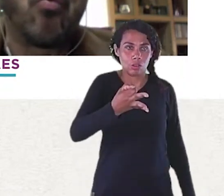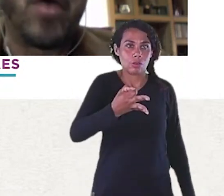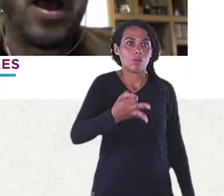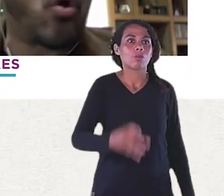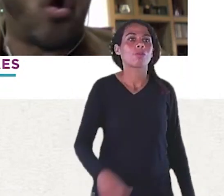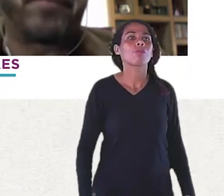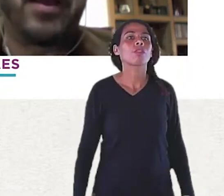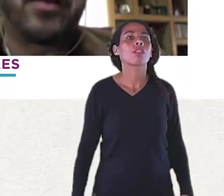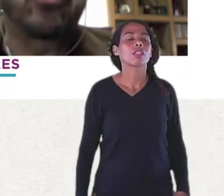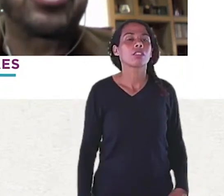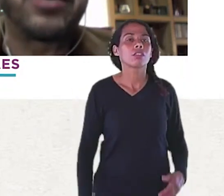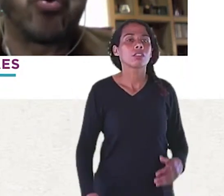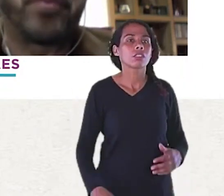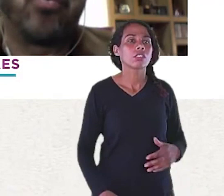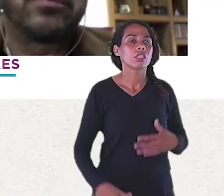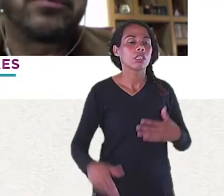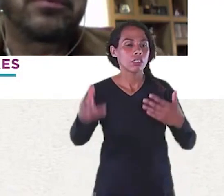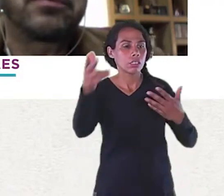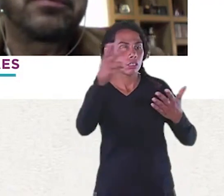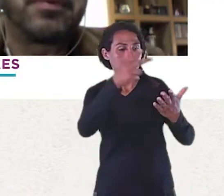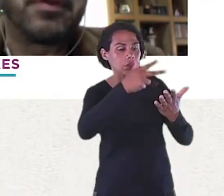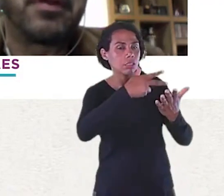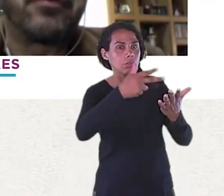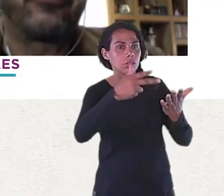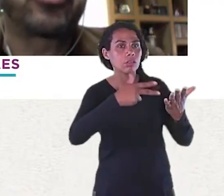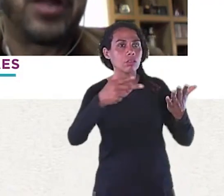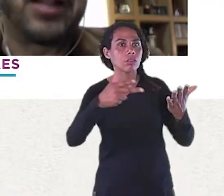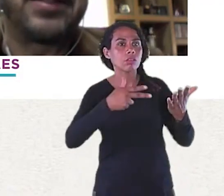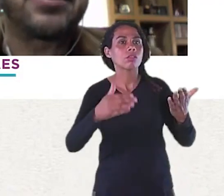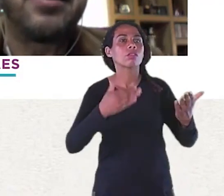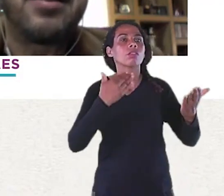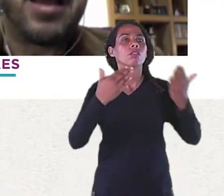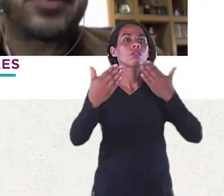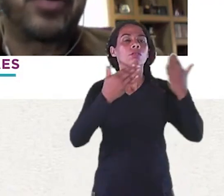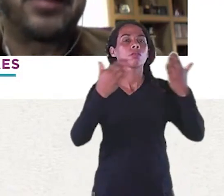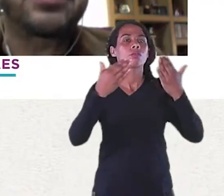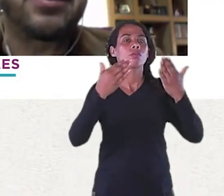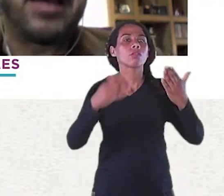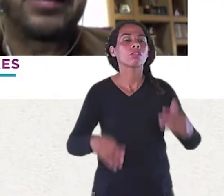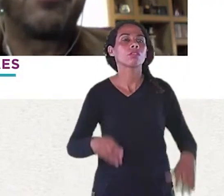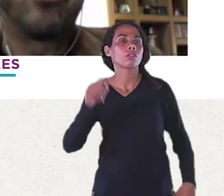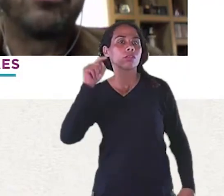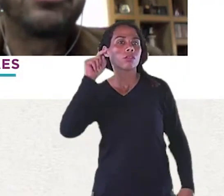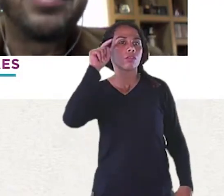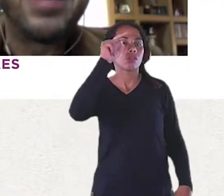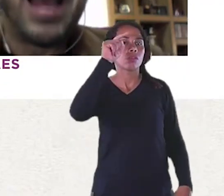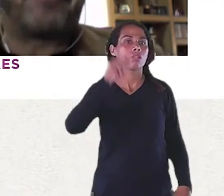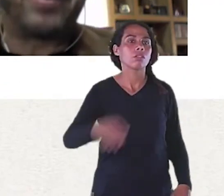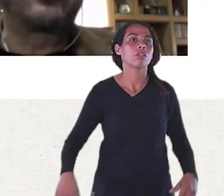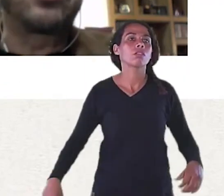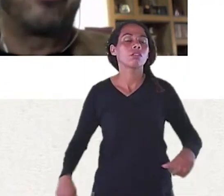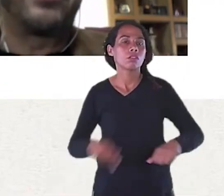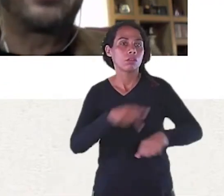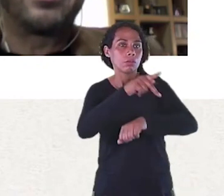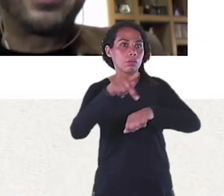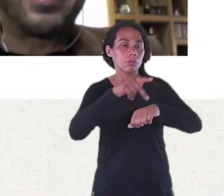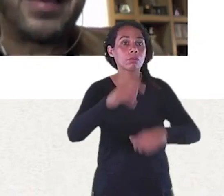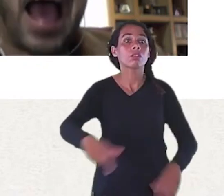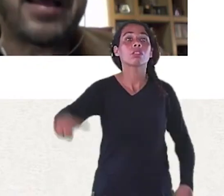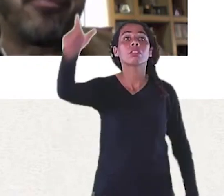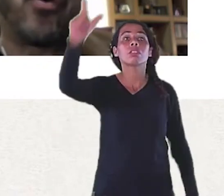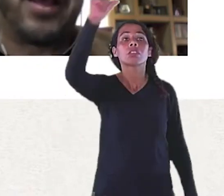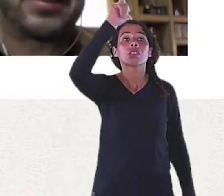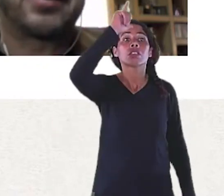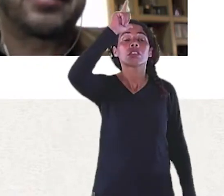Uma cópia Do design europeu Funcionalista Racionalista Alemão A partir dos anos 90